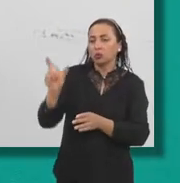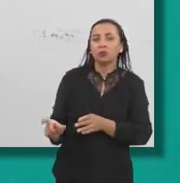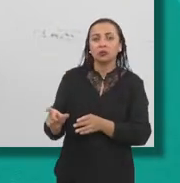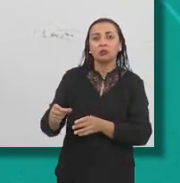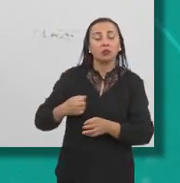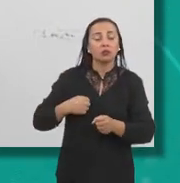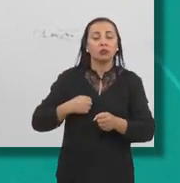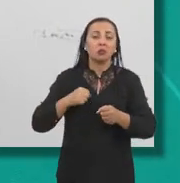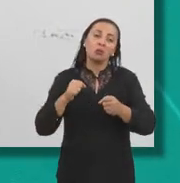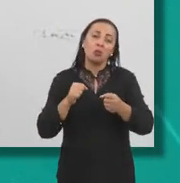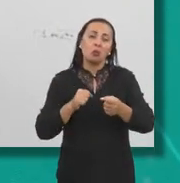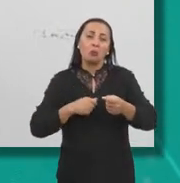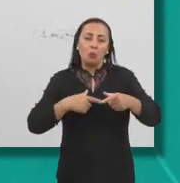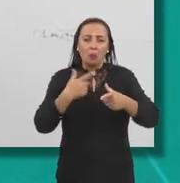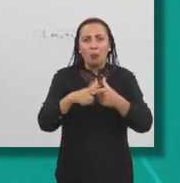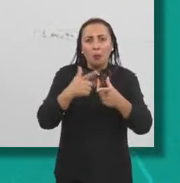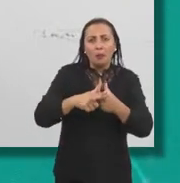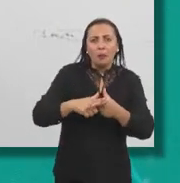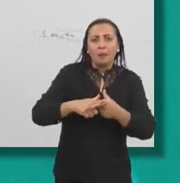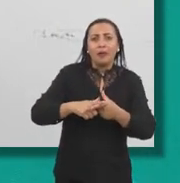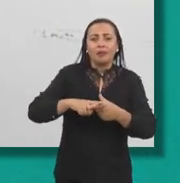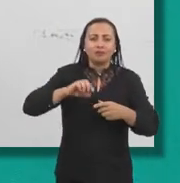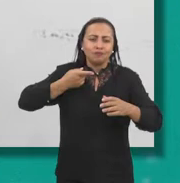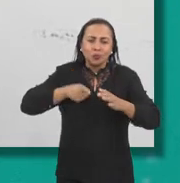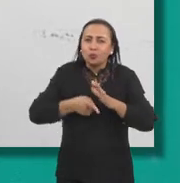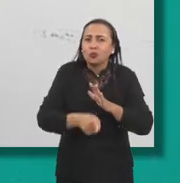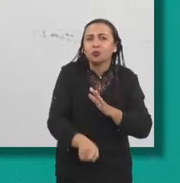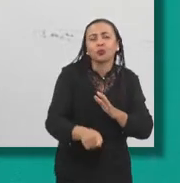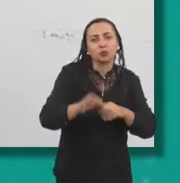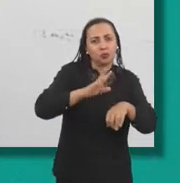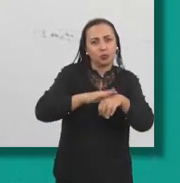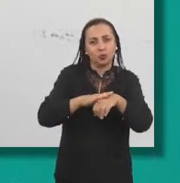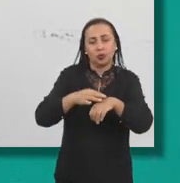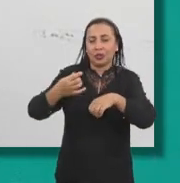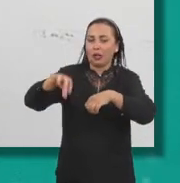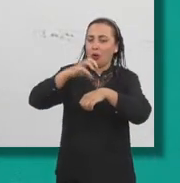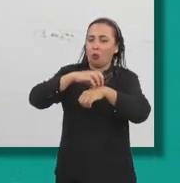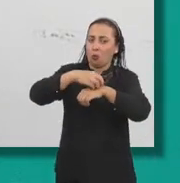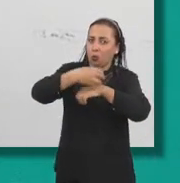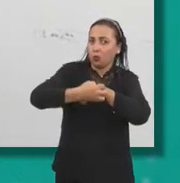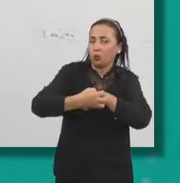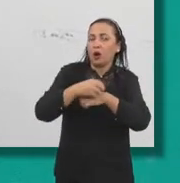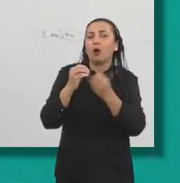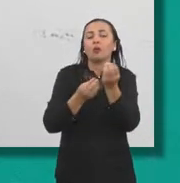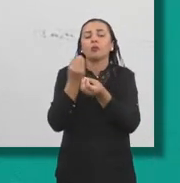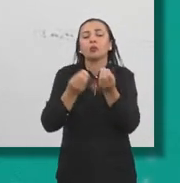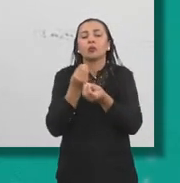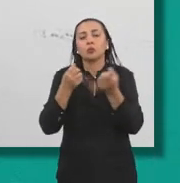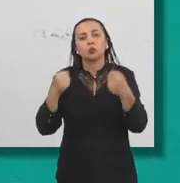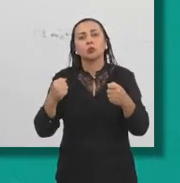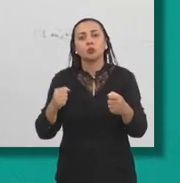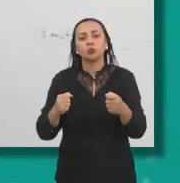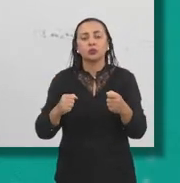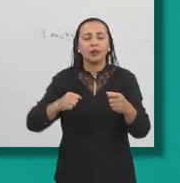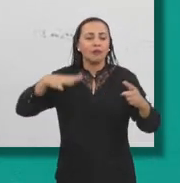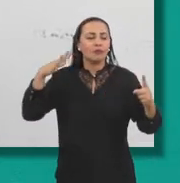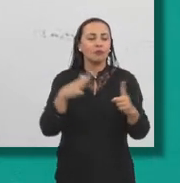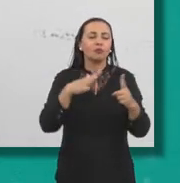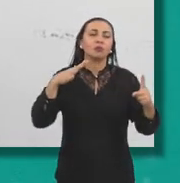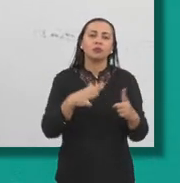atividade crônica da doença da chikungunha e quais os possíveis efeitos